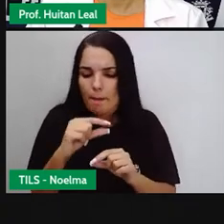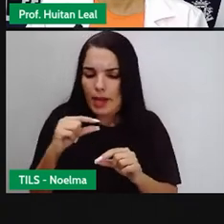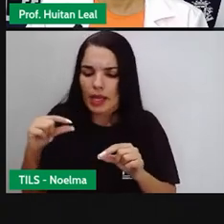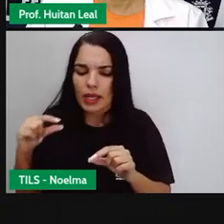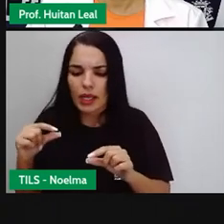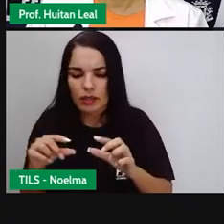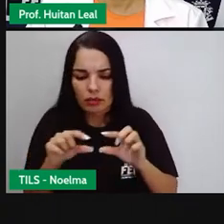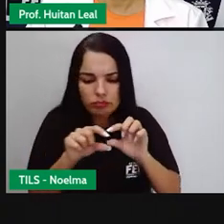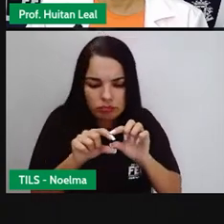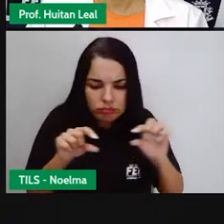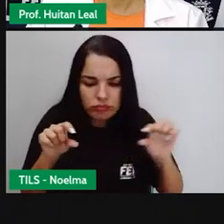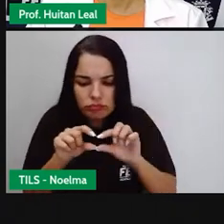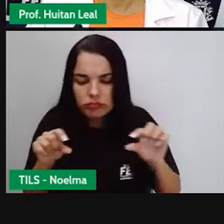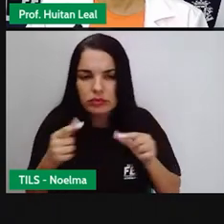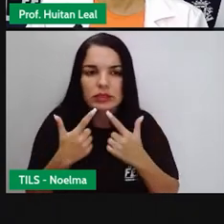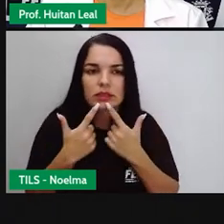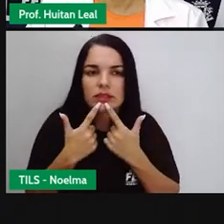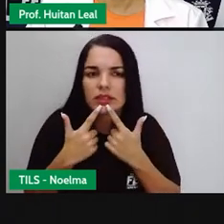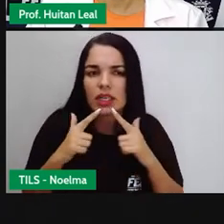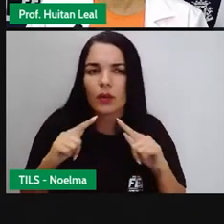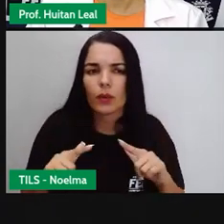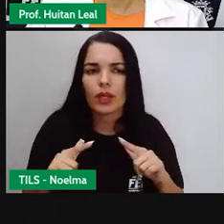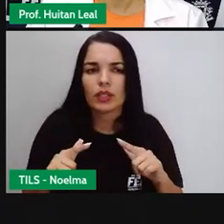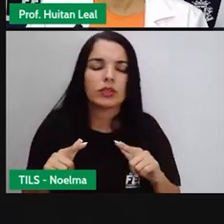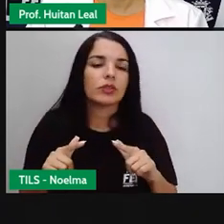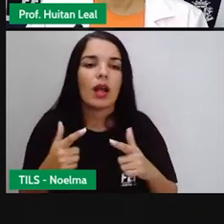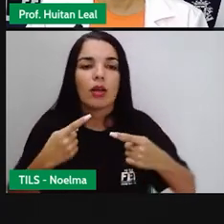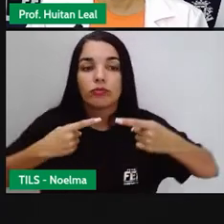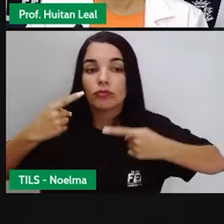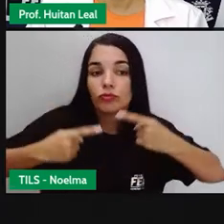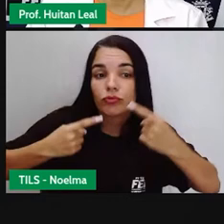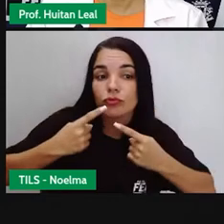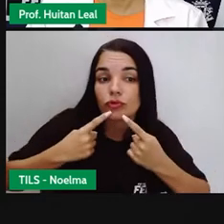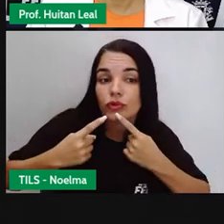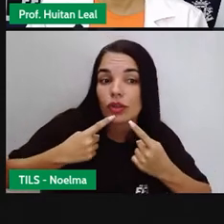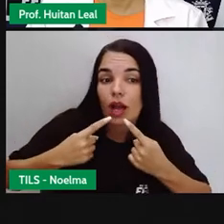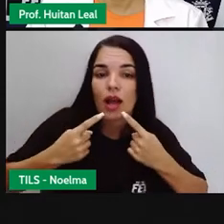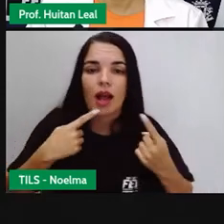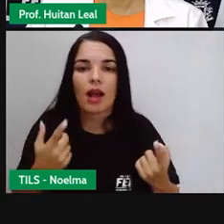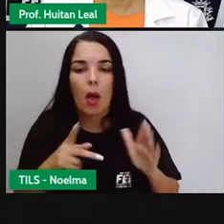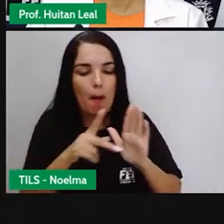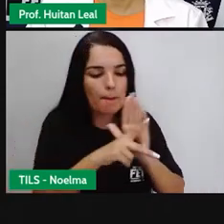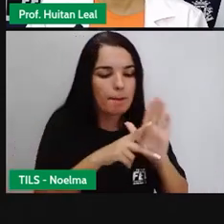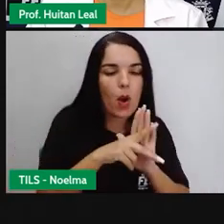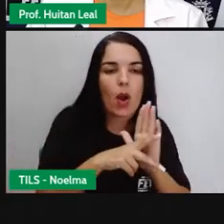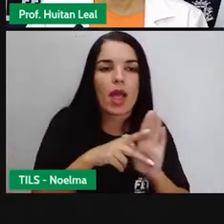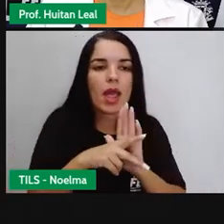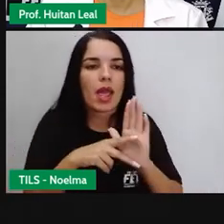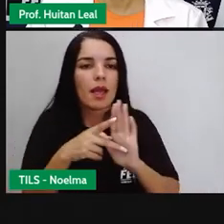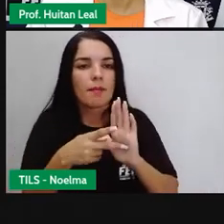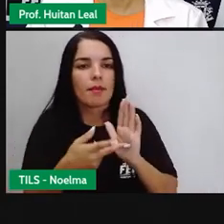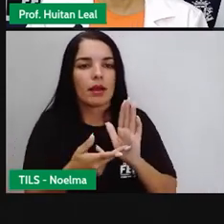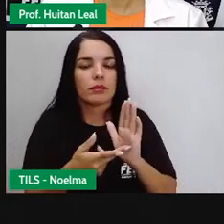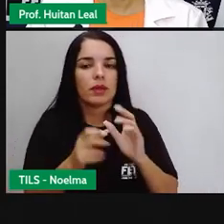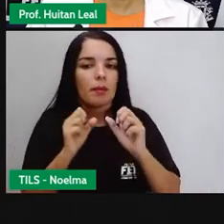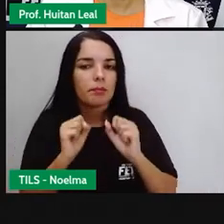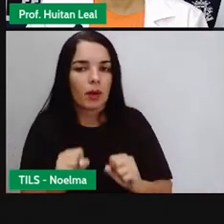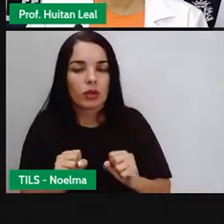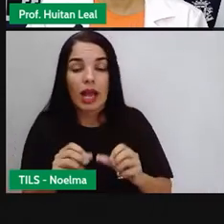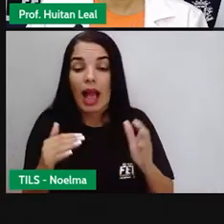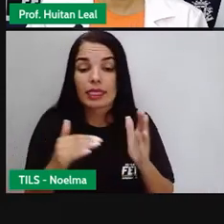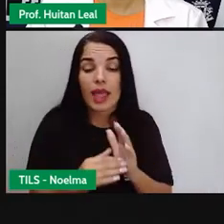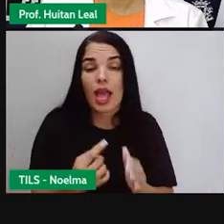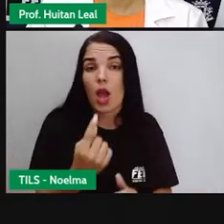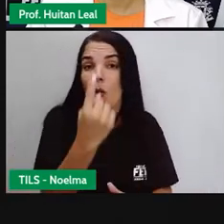diálogo, um provérbio, um verso, uma estrope, um poema, um romance, até uma